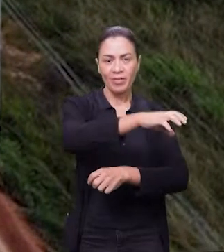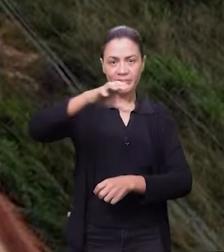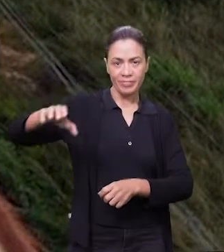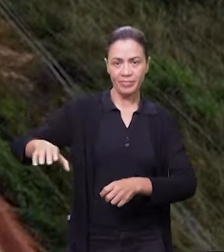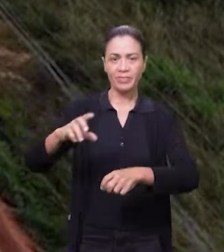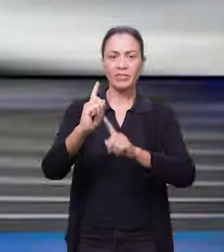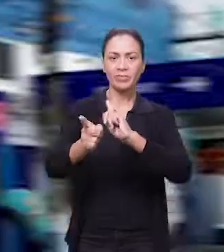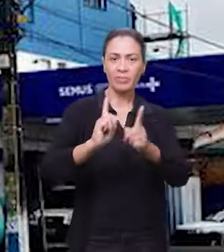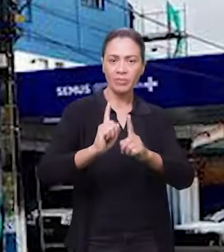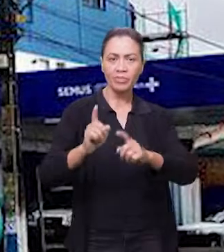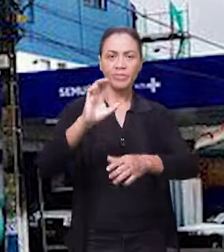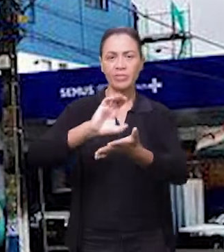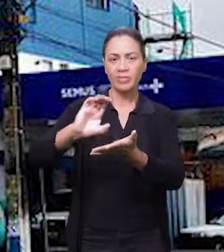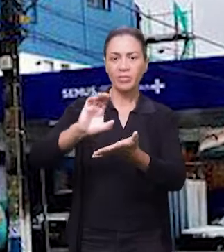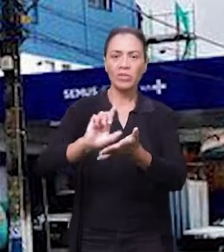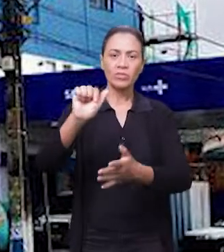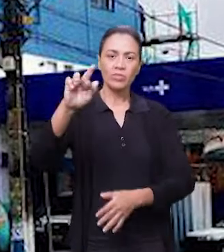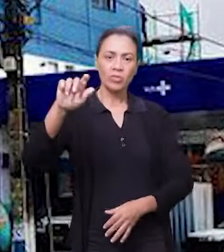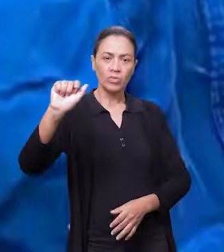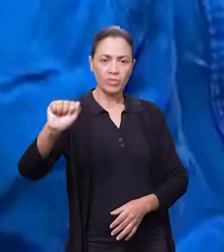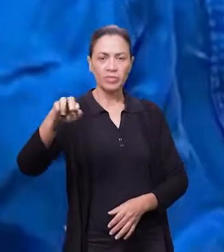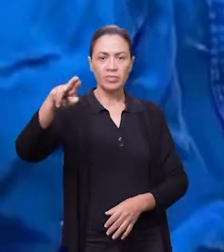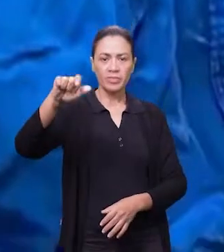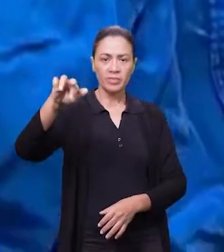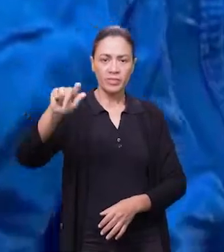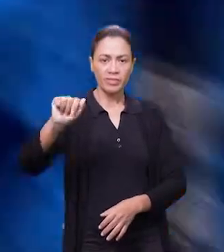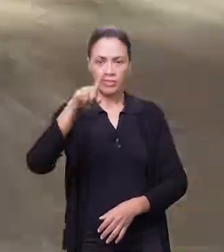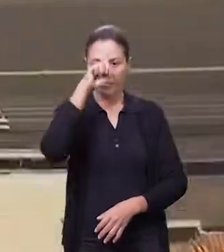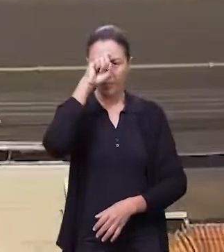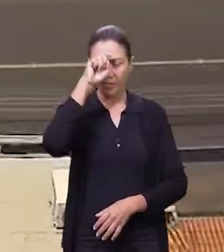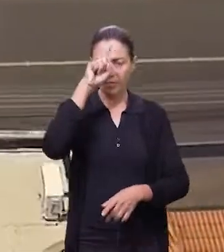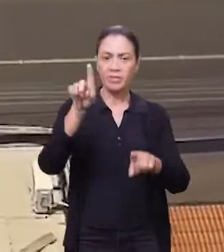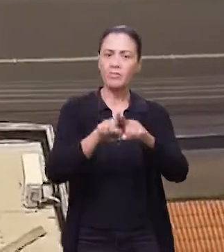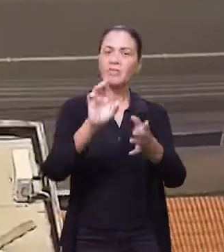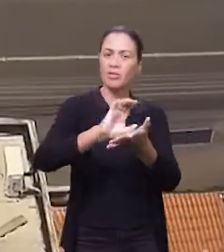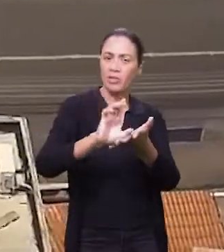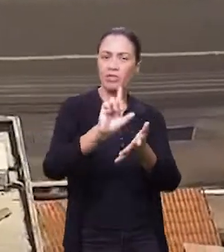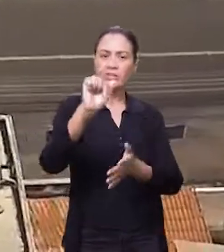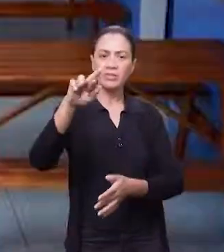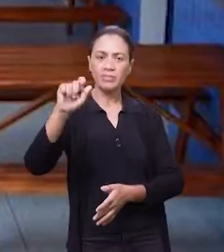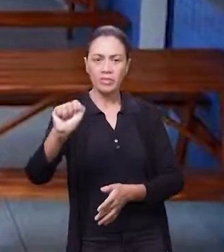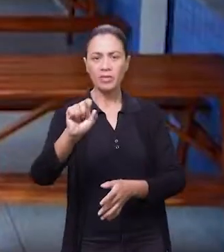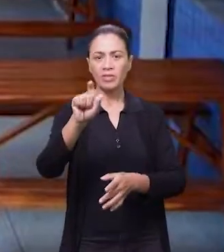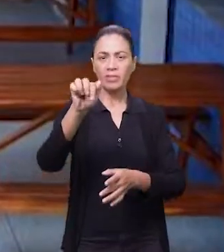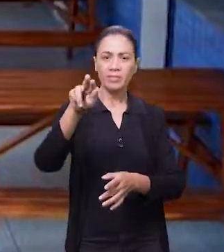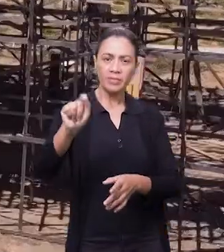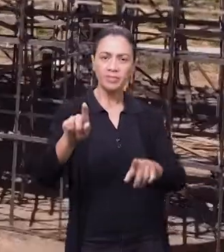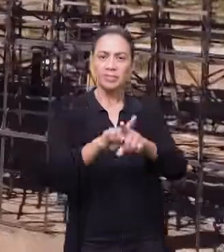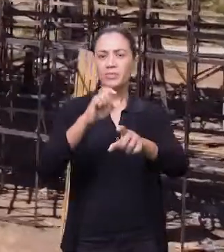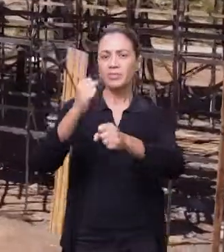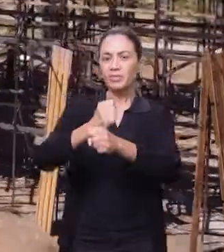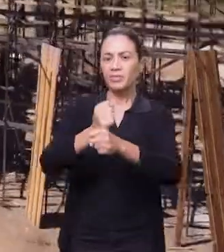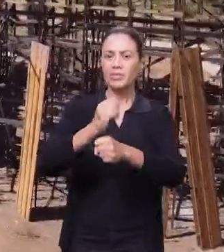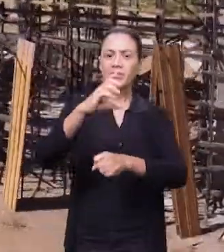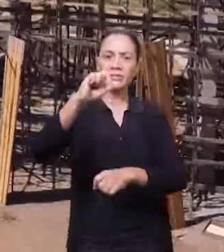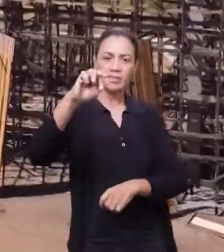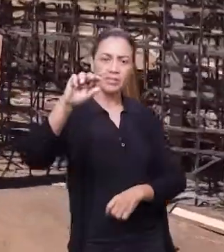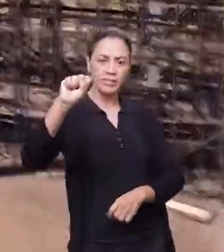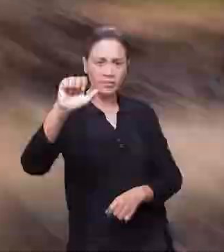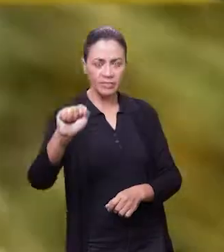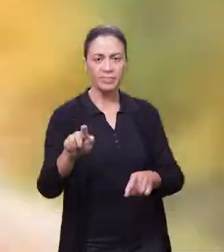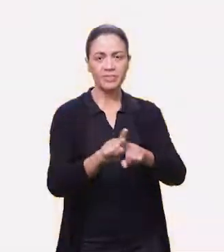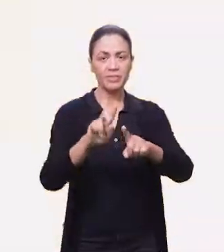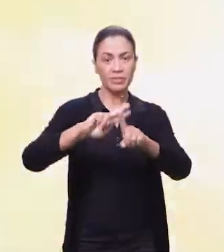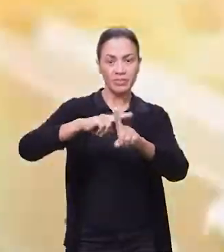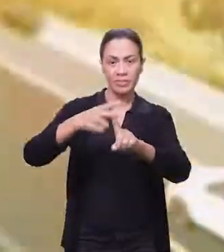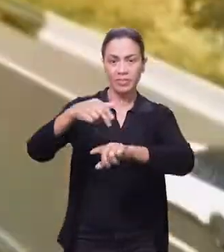travessia urbana Recursos para o socorrinho e materno infantil Recursos para o camelodro, panelodro e construção da Seasa